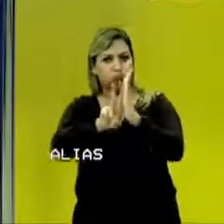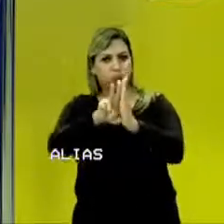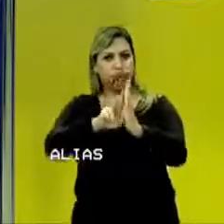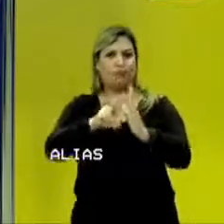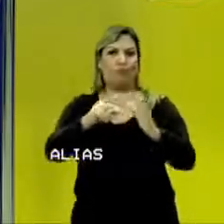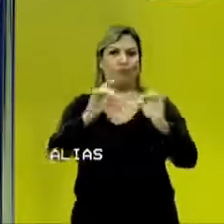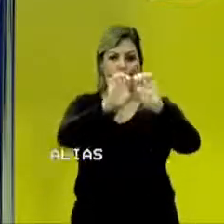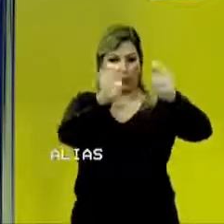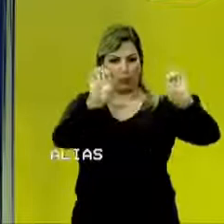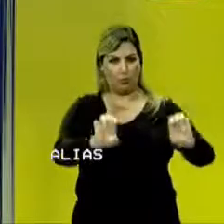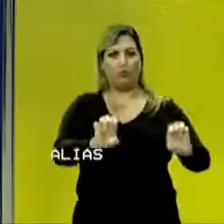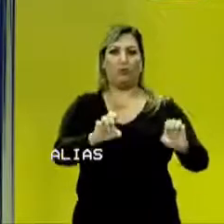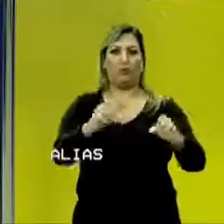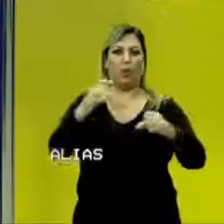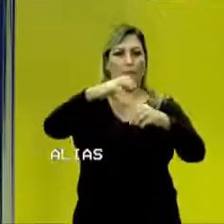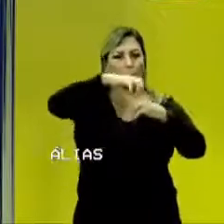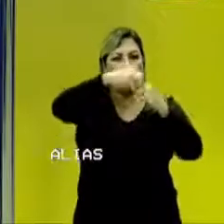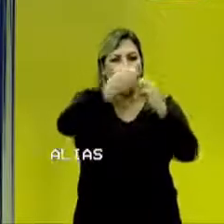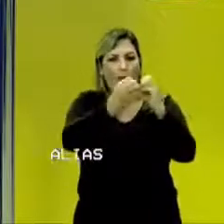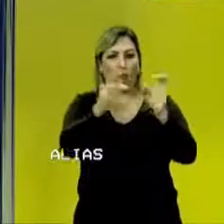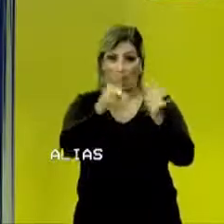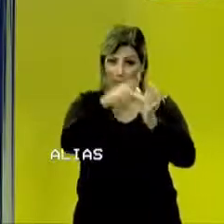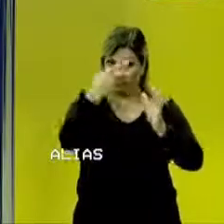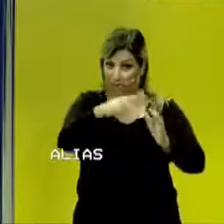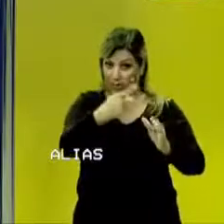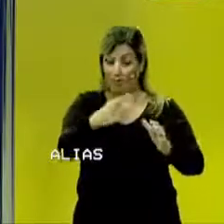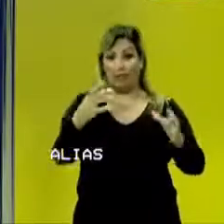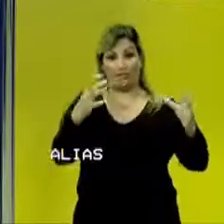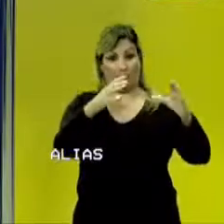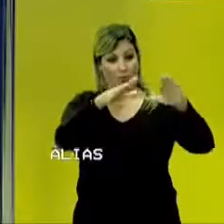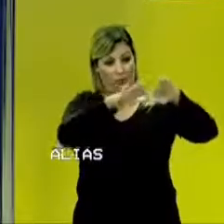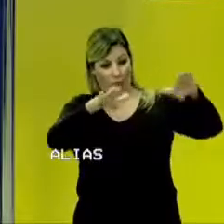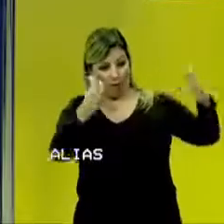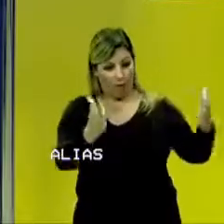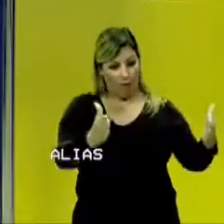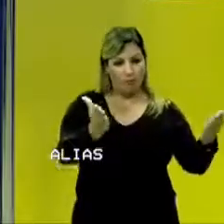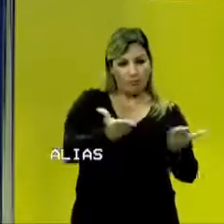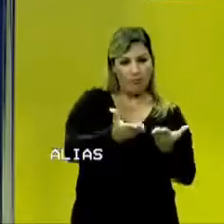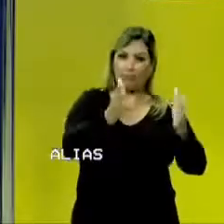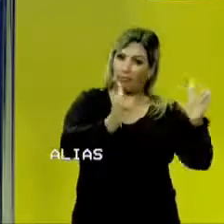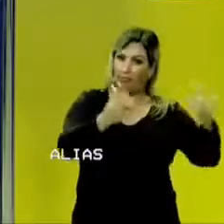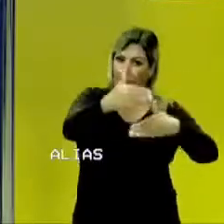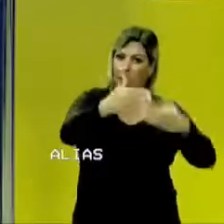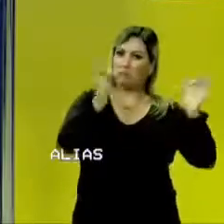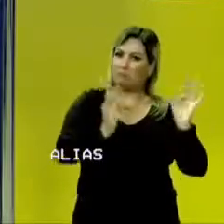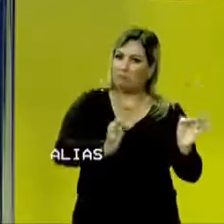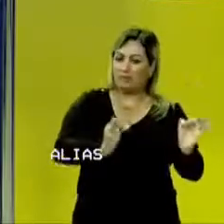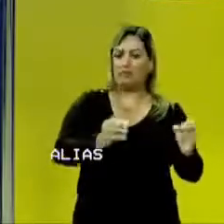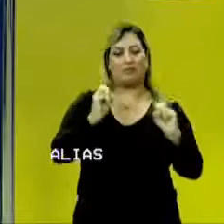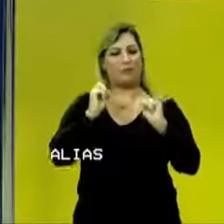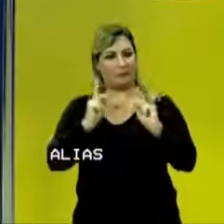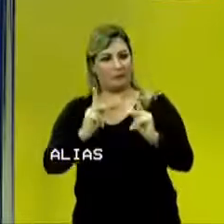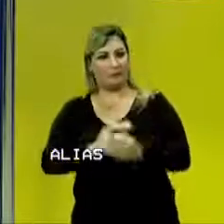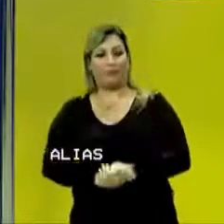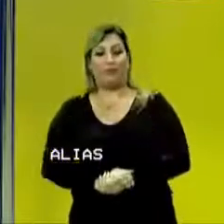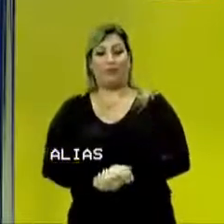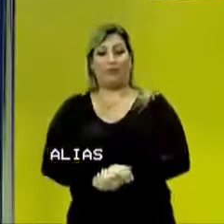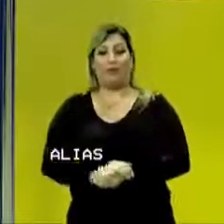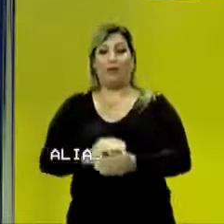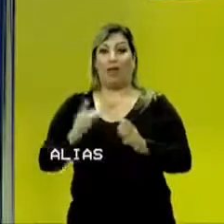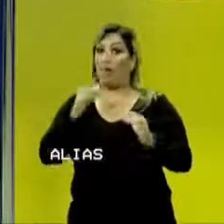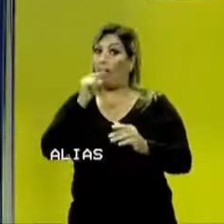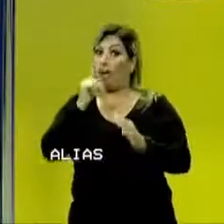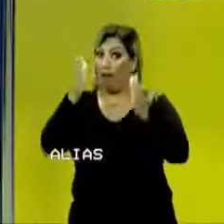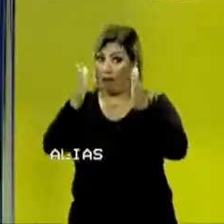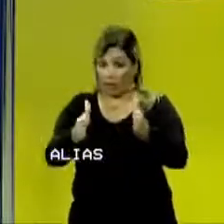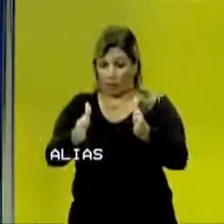as estruturas moleculares que mantêm coesa, aquele formato daquela caixa, perfeito. Bacana. Quando você vai